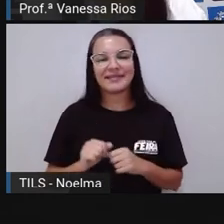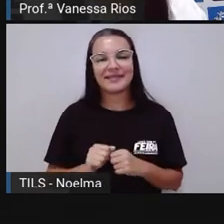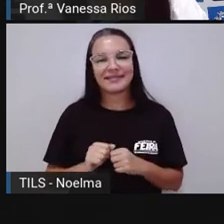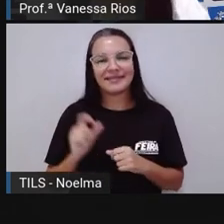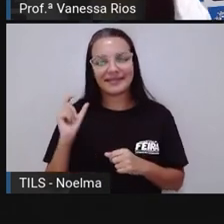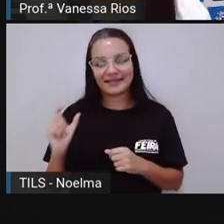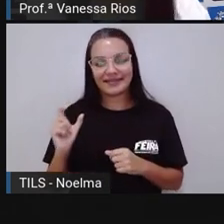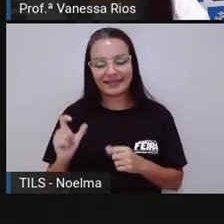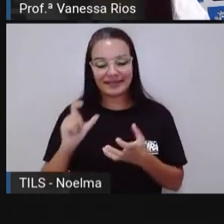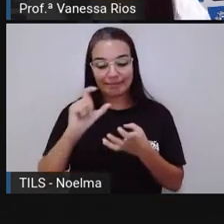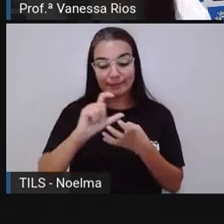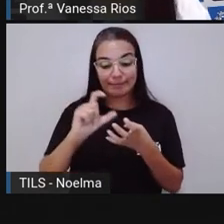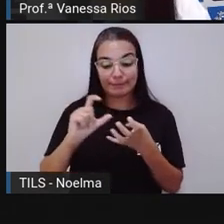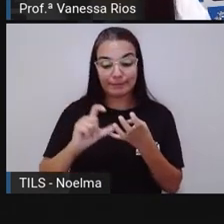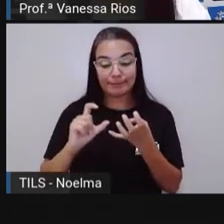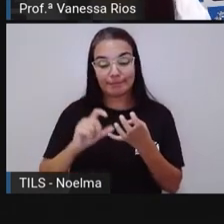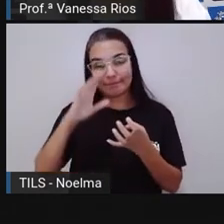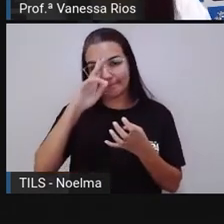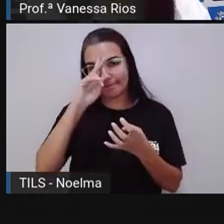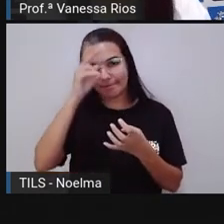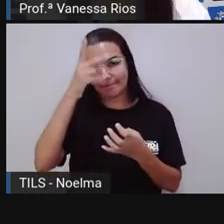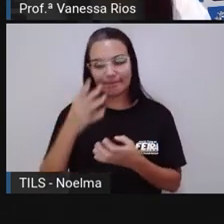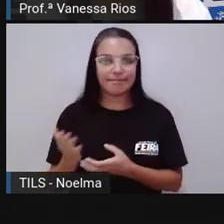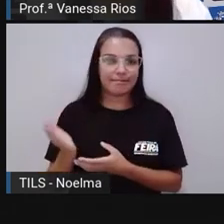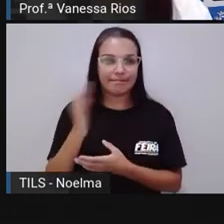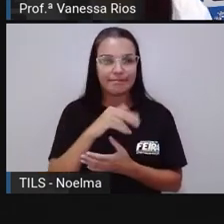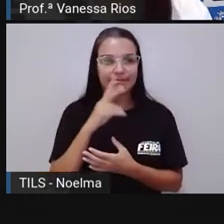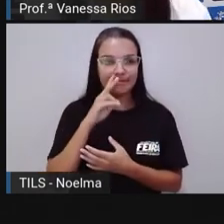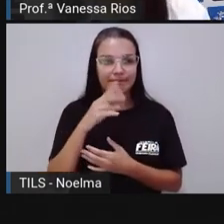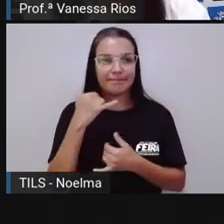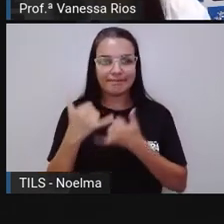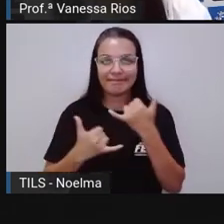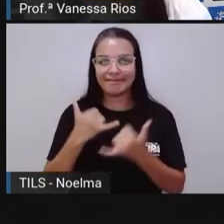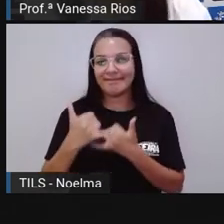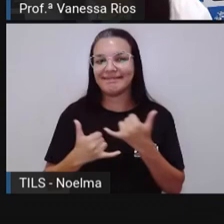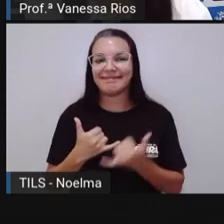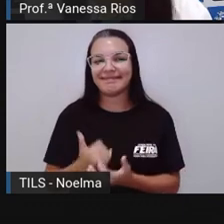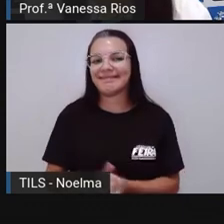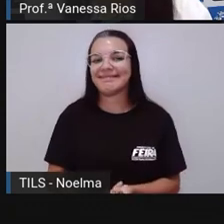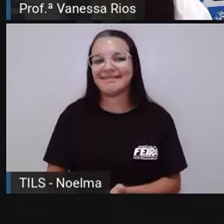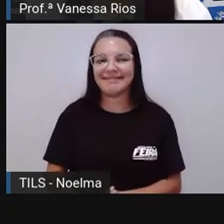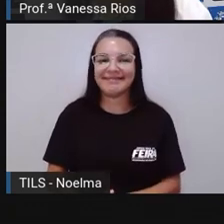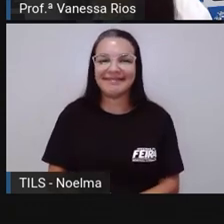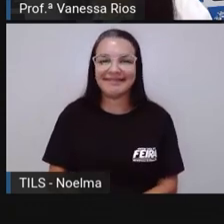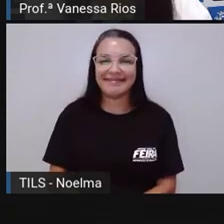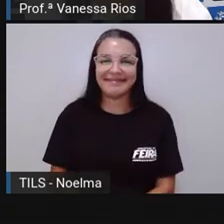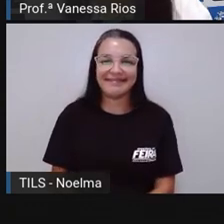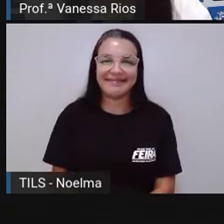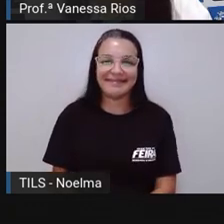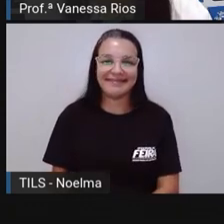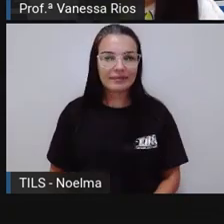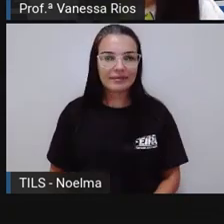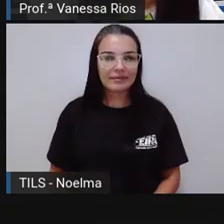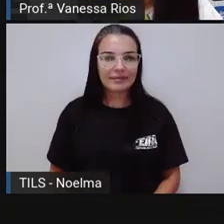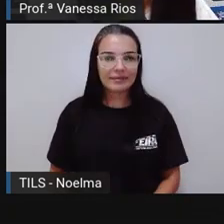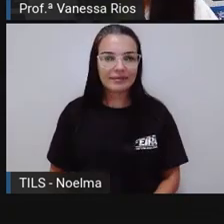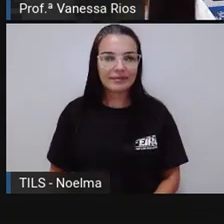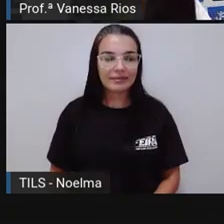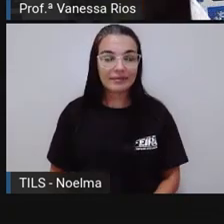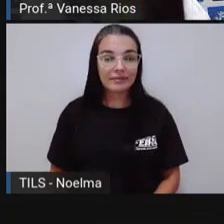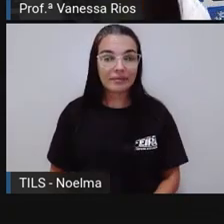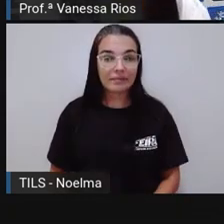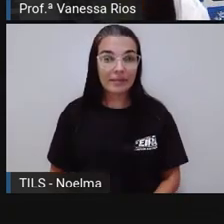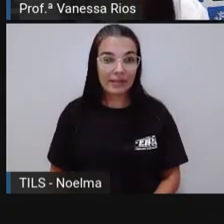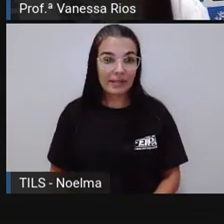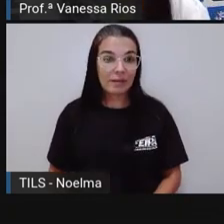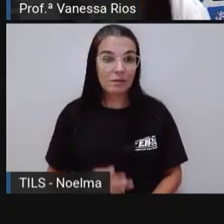em relação à sílaba tônica. Então vamos lá estudar brincando, não é? Sobre a situação. Pronto.